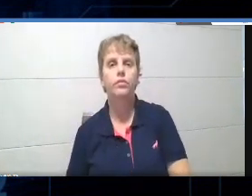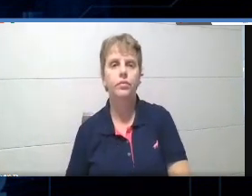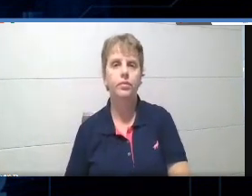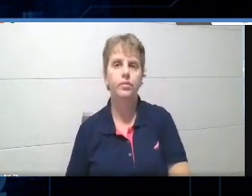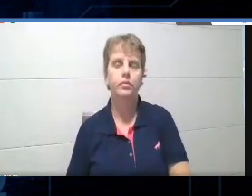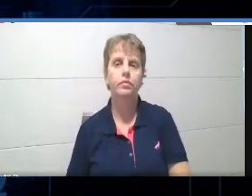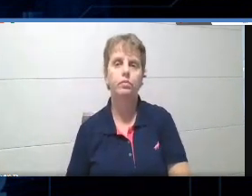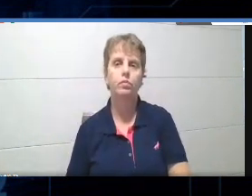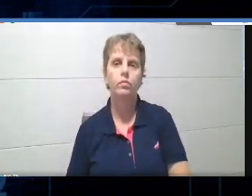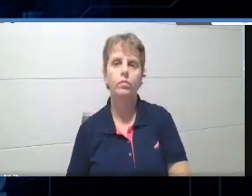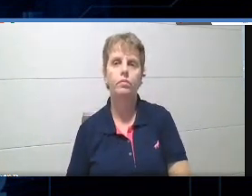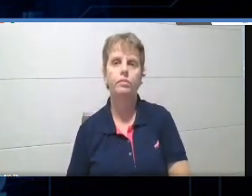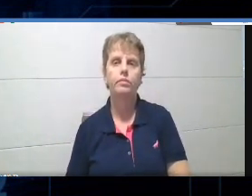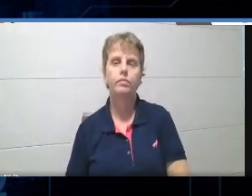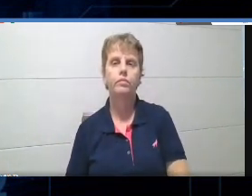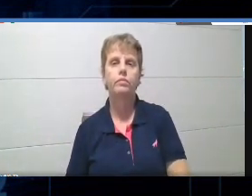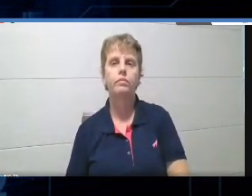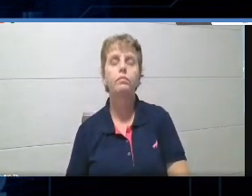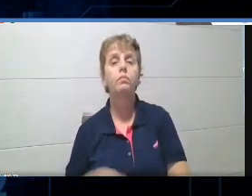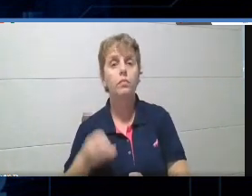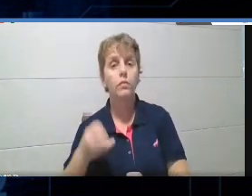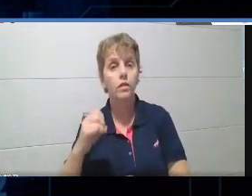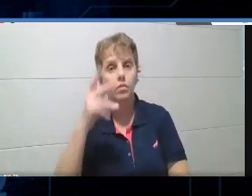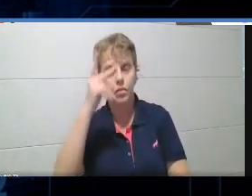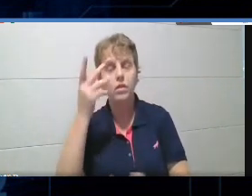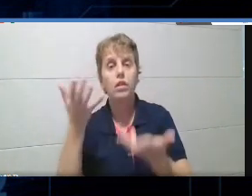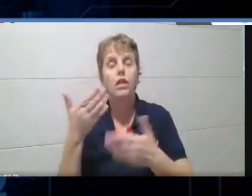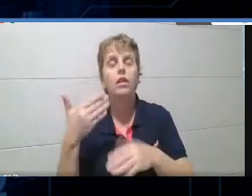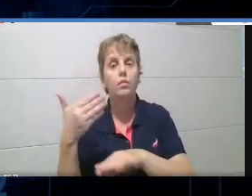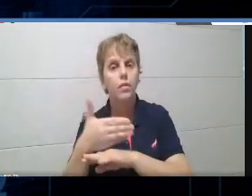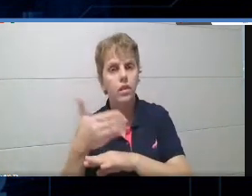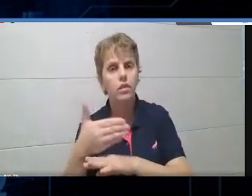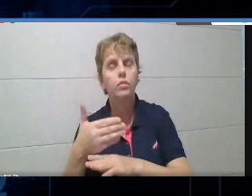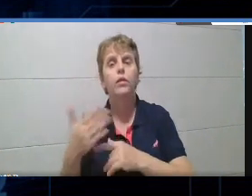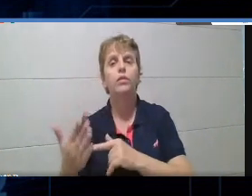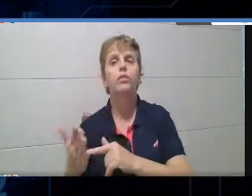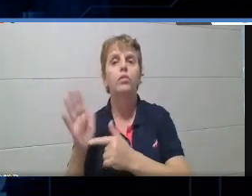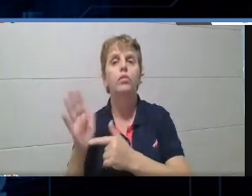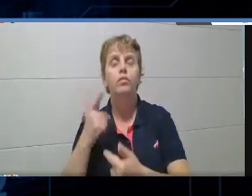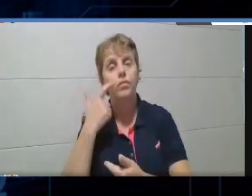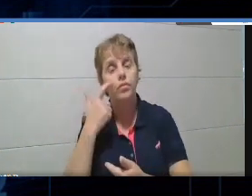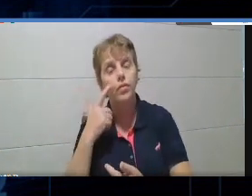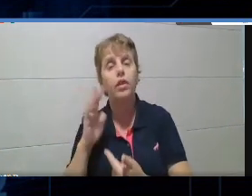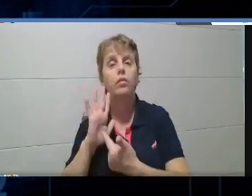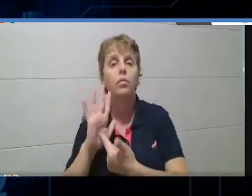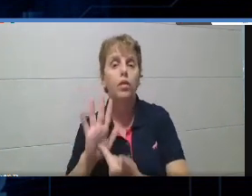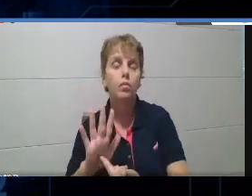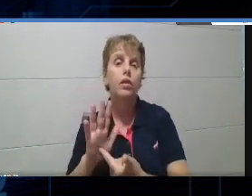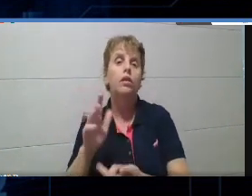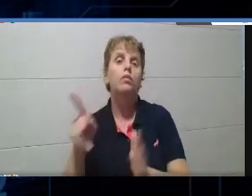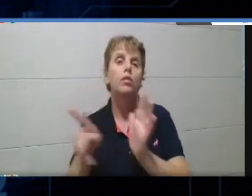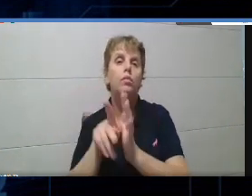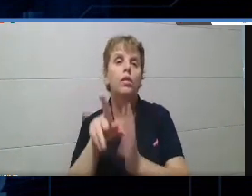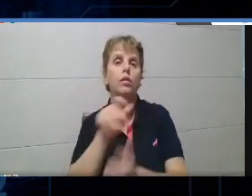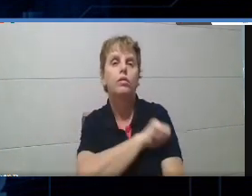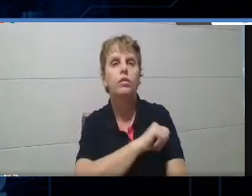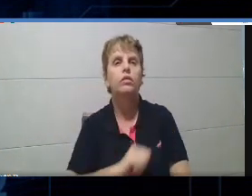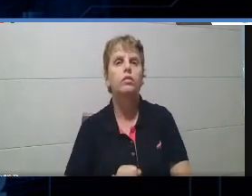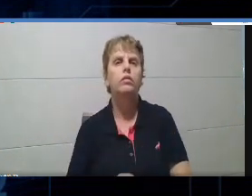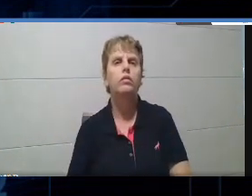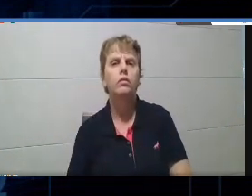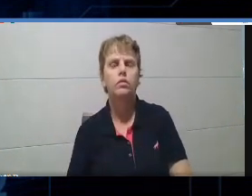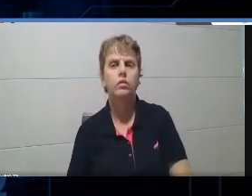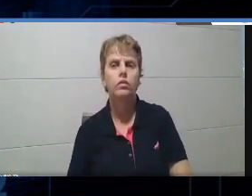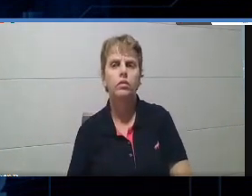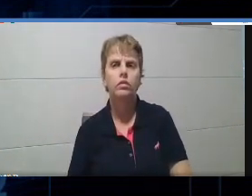Quem quiser estar participando aí, quiser ver como é que aparece para os alunos, tá bom? Você pode estar colocando, então, aí,